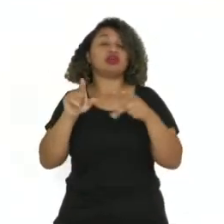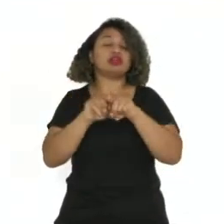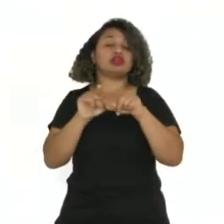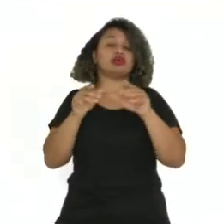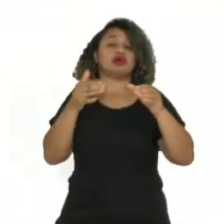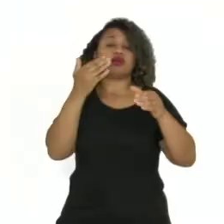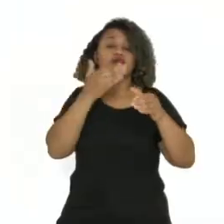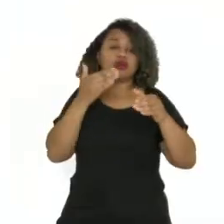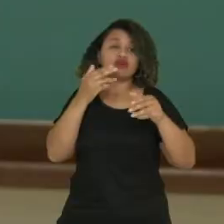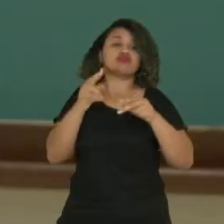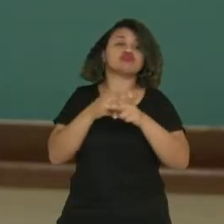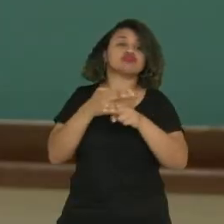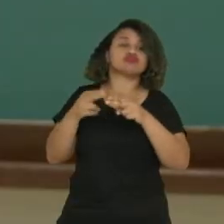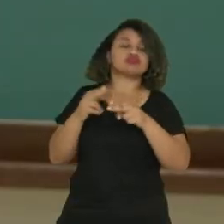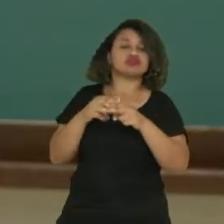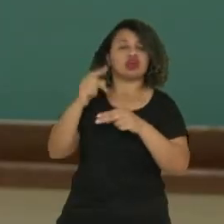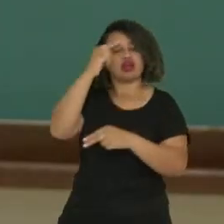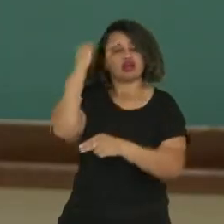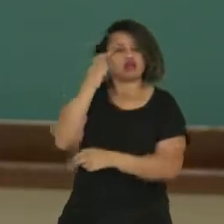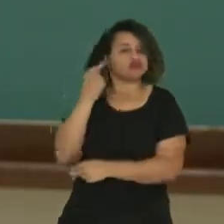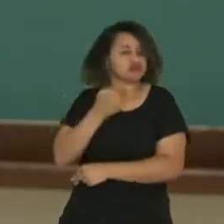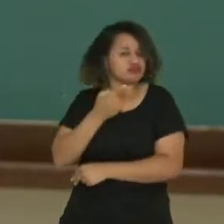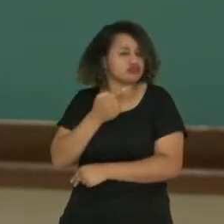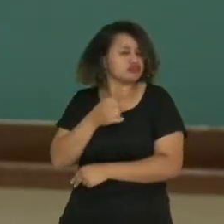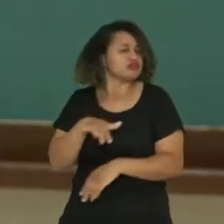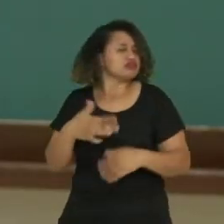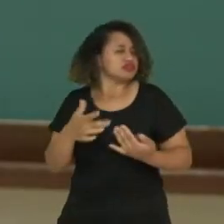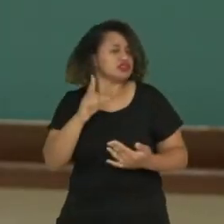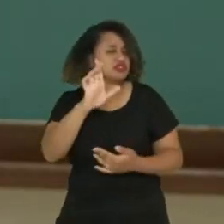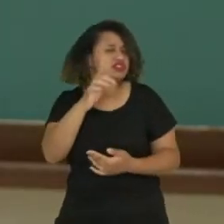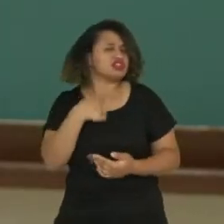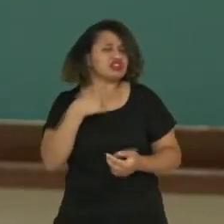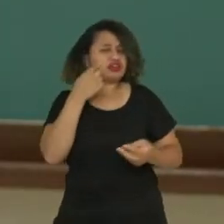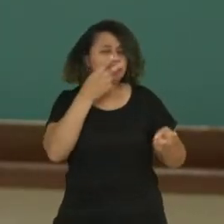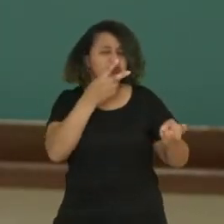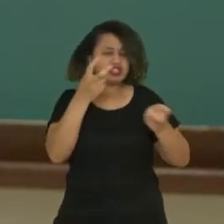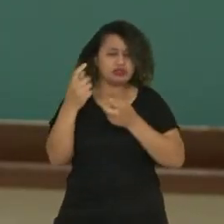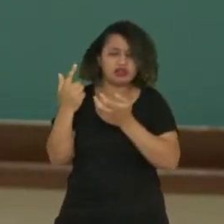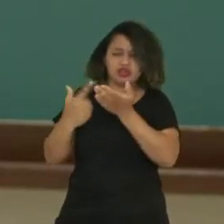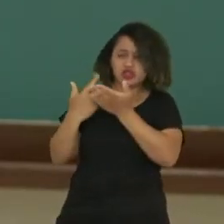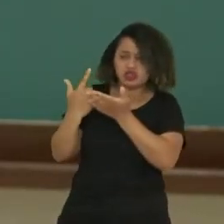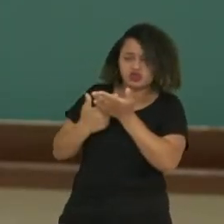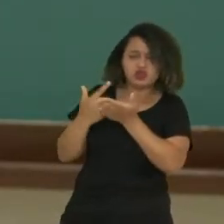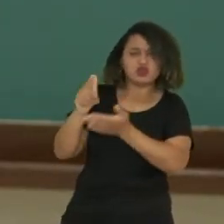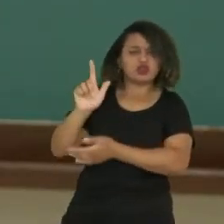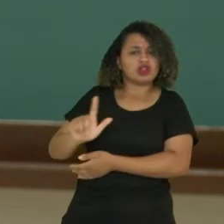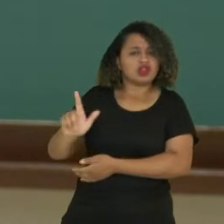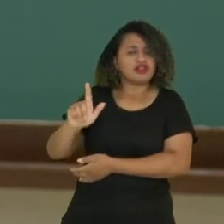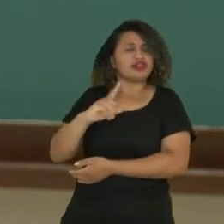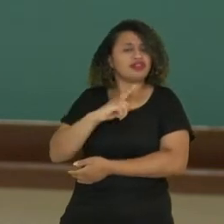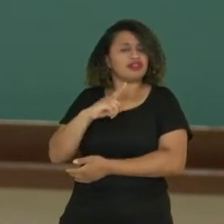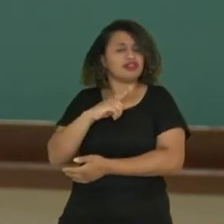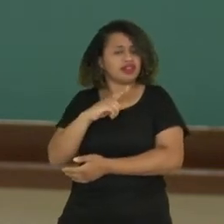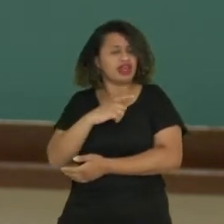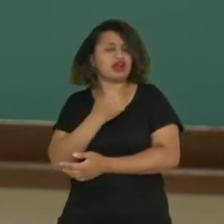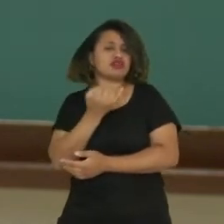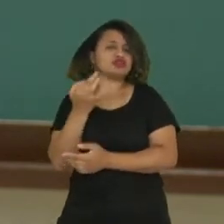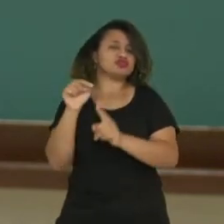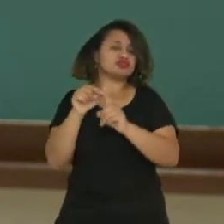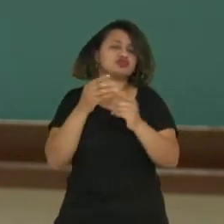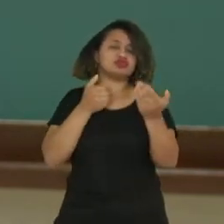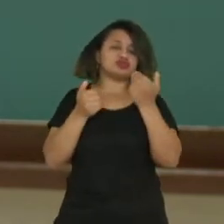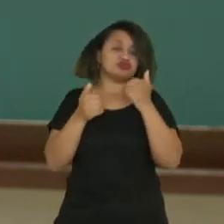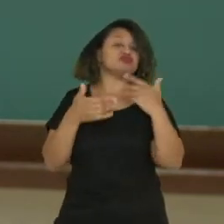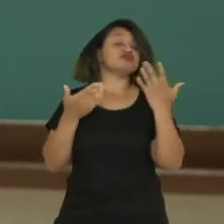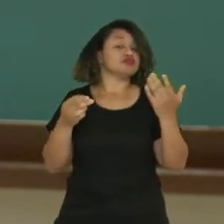tinha se dado conta dessa gastronomia presente nas obras literárias? Machado de Assis se deu